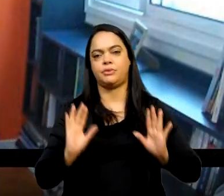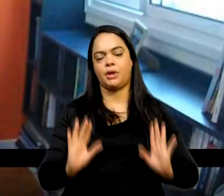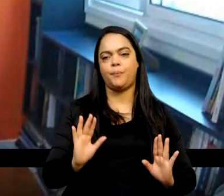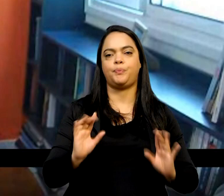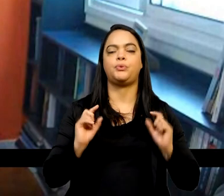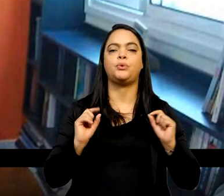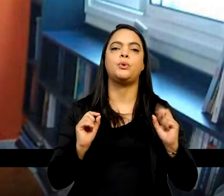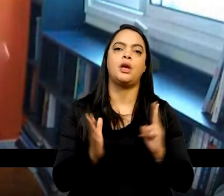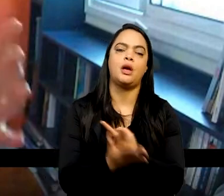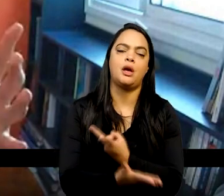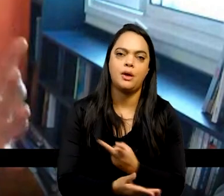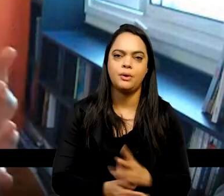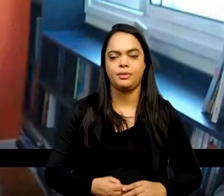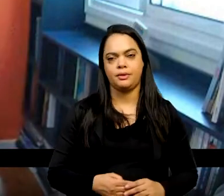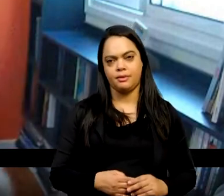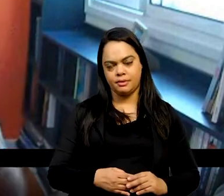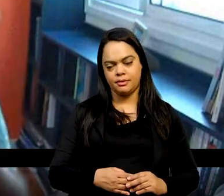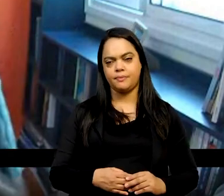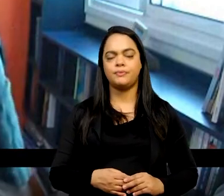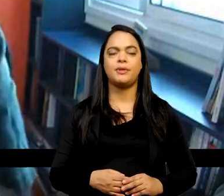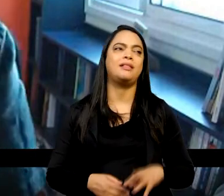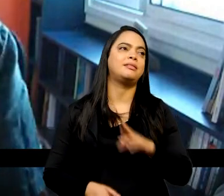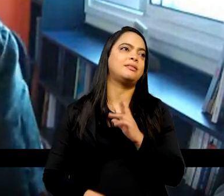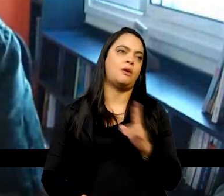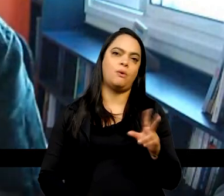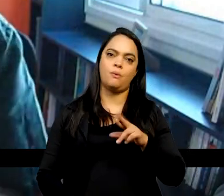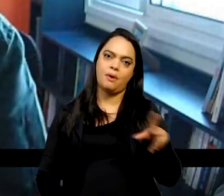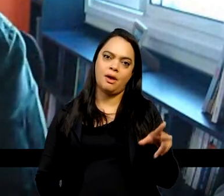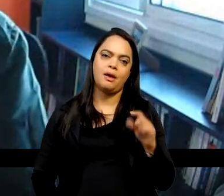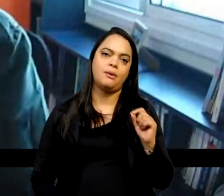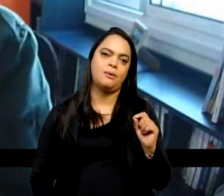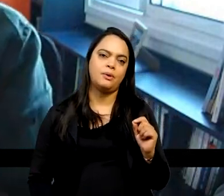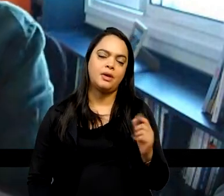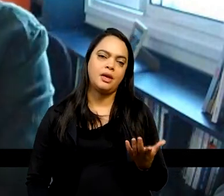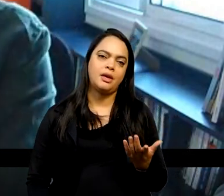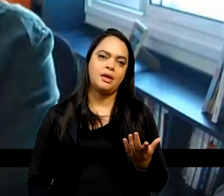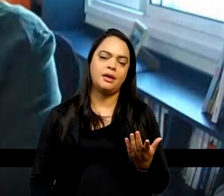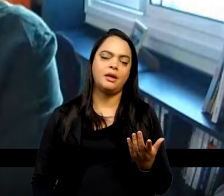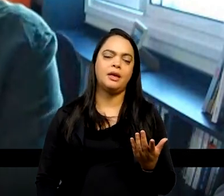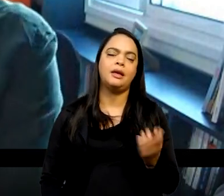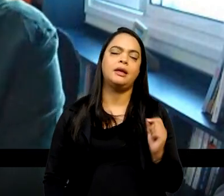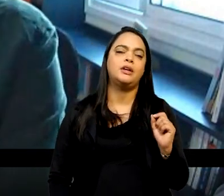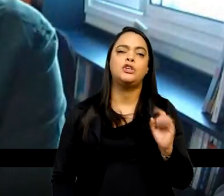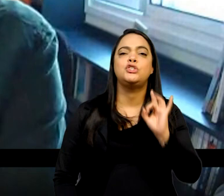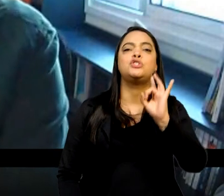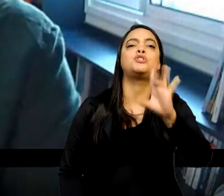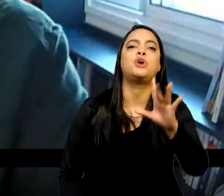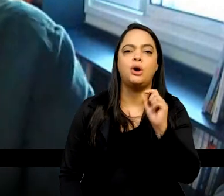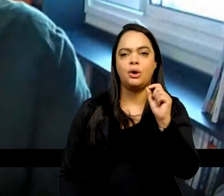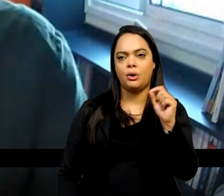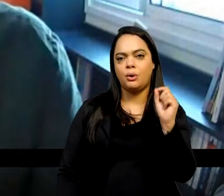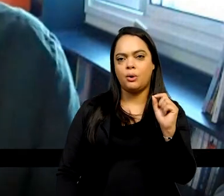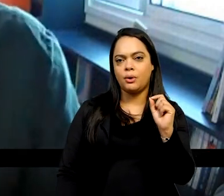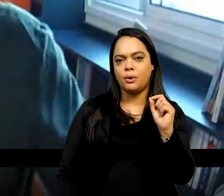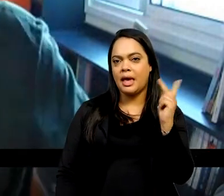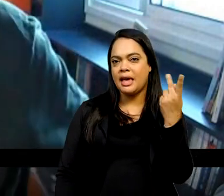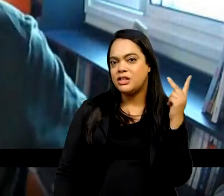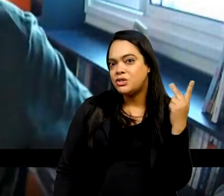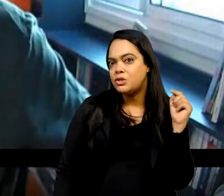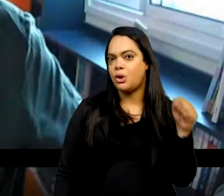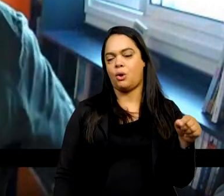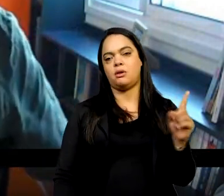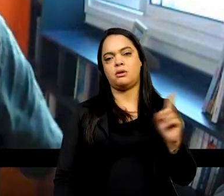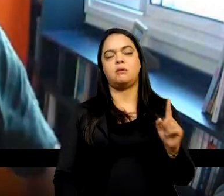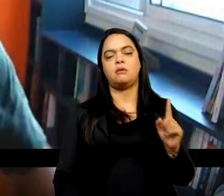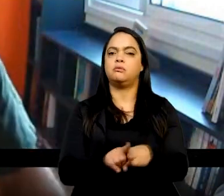não se trata apenas, eu endosso, então, essa assimetria, mas apenas uma questão historiográfica, uma questão também que diz